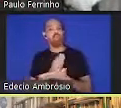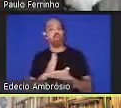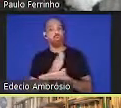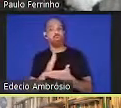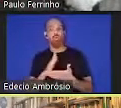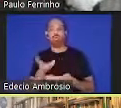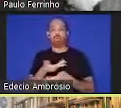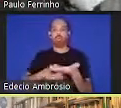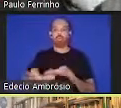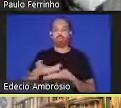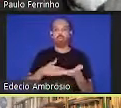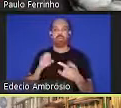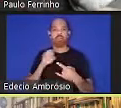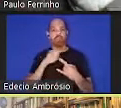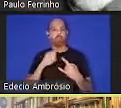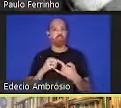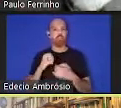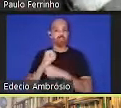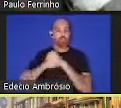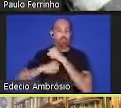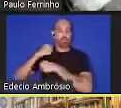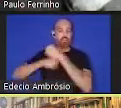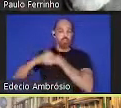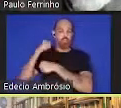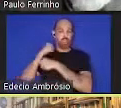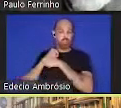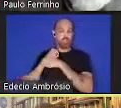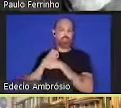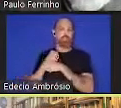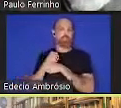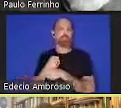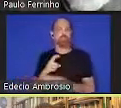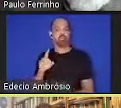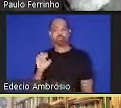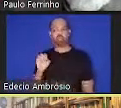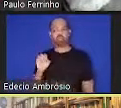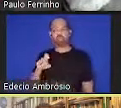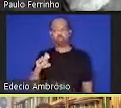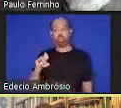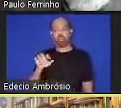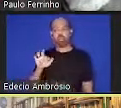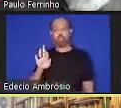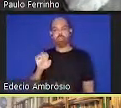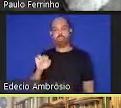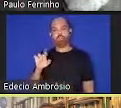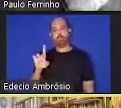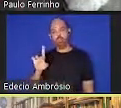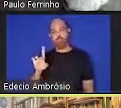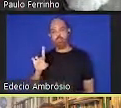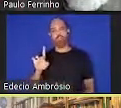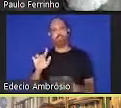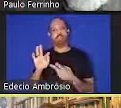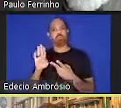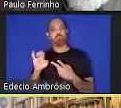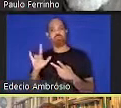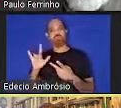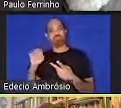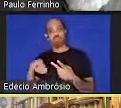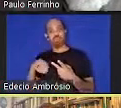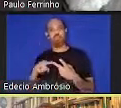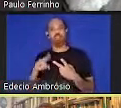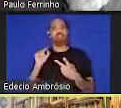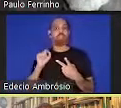anos, eu e meus colegas na Oxford Martin School e da Oxford de Berlim, na Universidade de